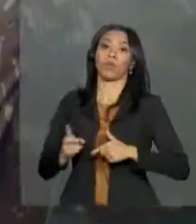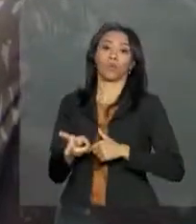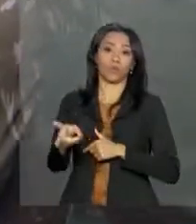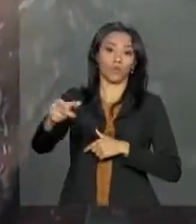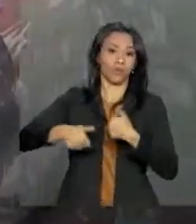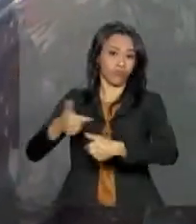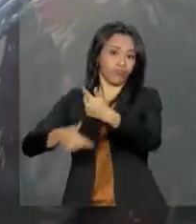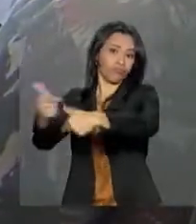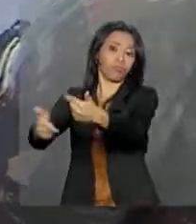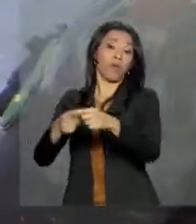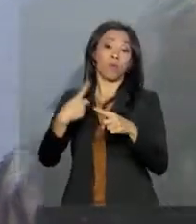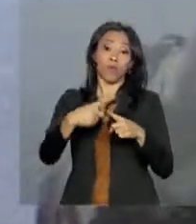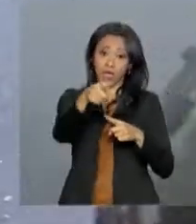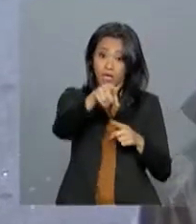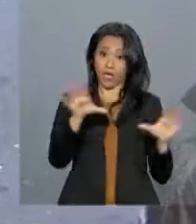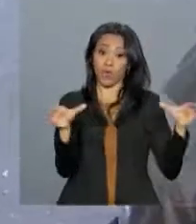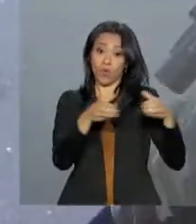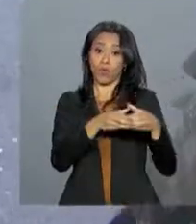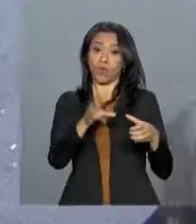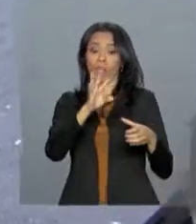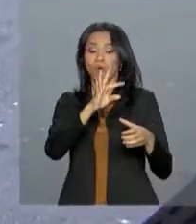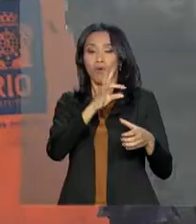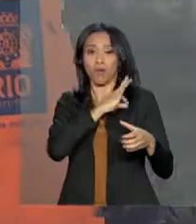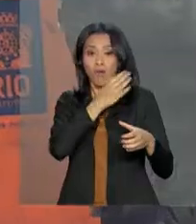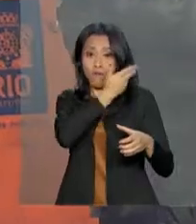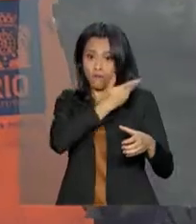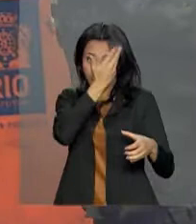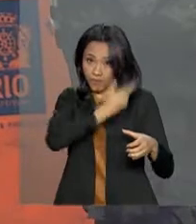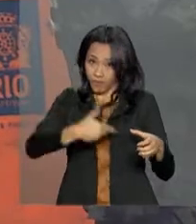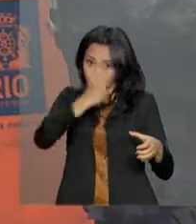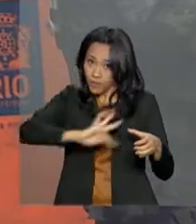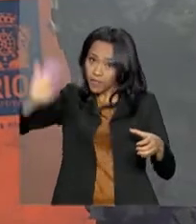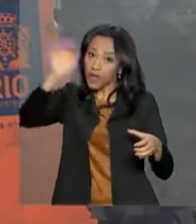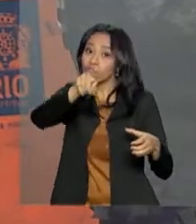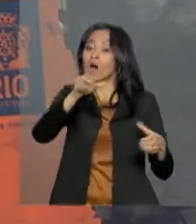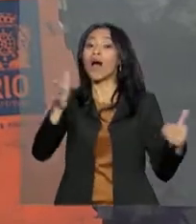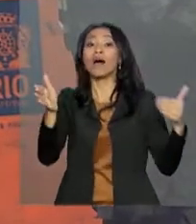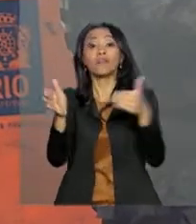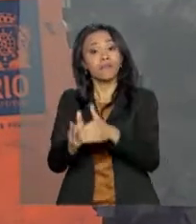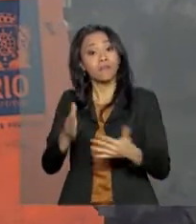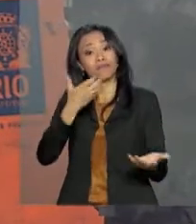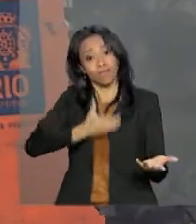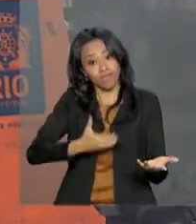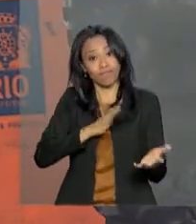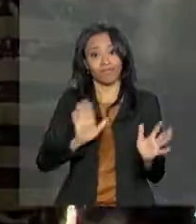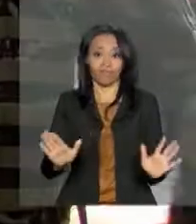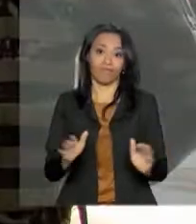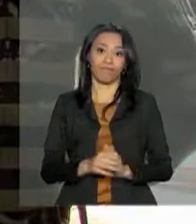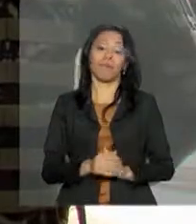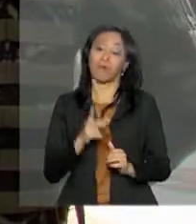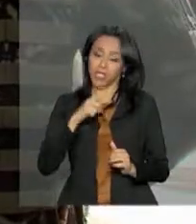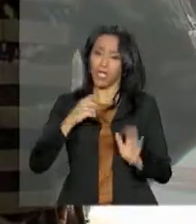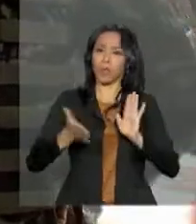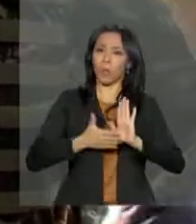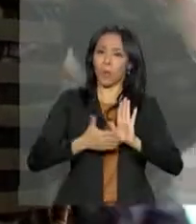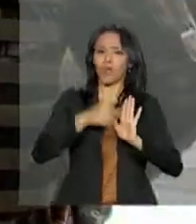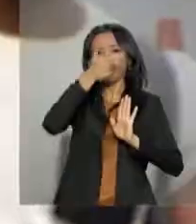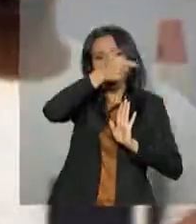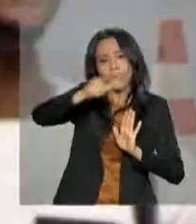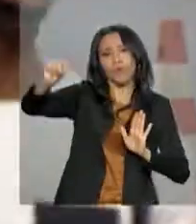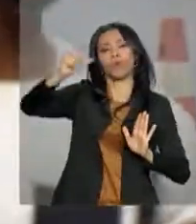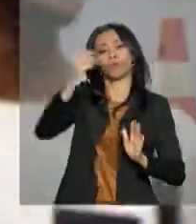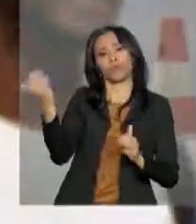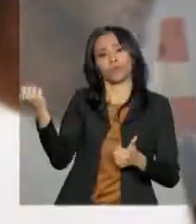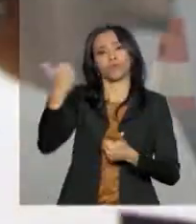prevê ações até 31 de dezembro de 2018 e traz sugestões para o próximo governo. E muitos dos projetos